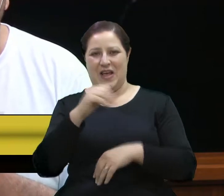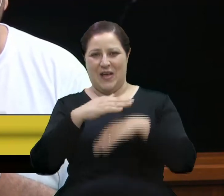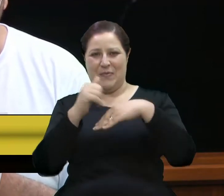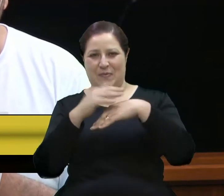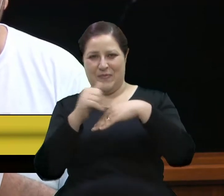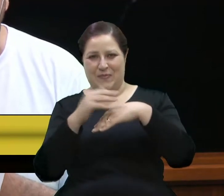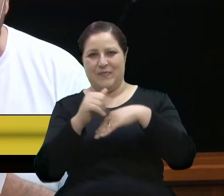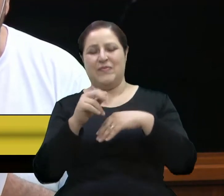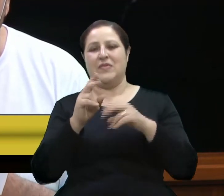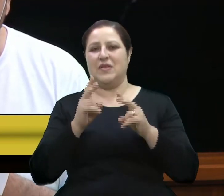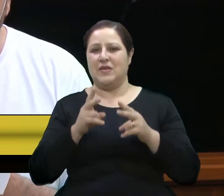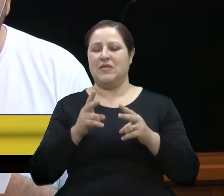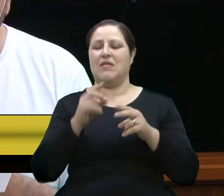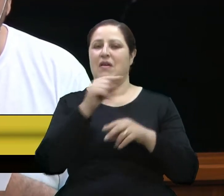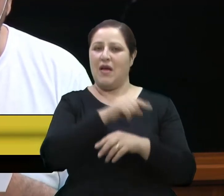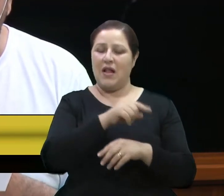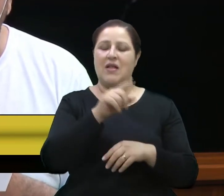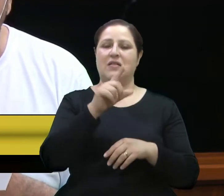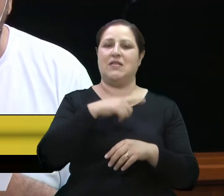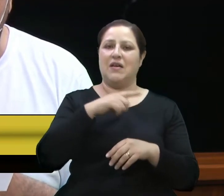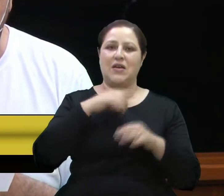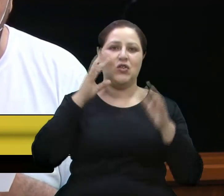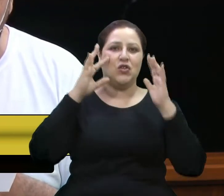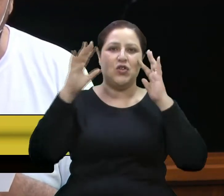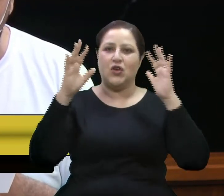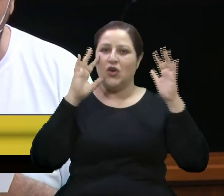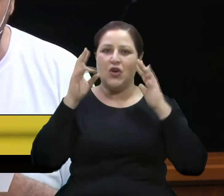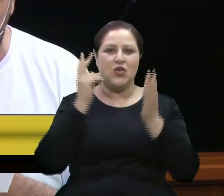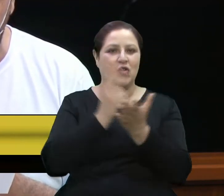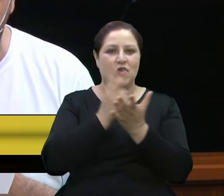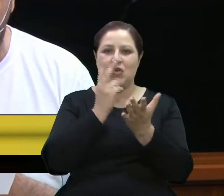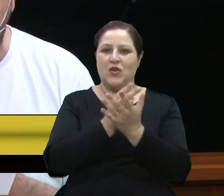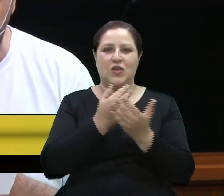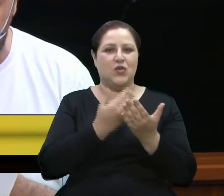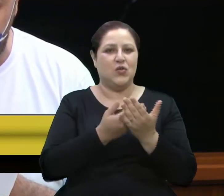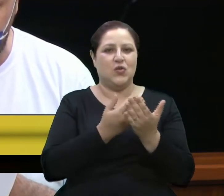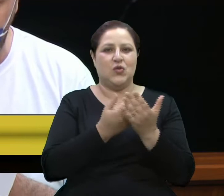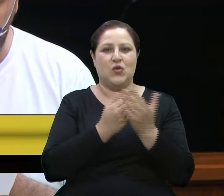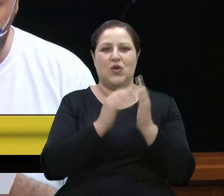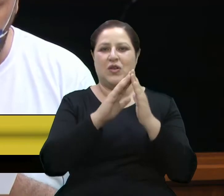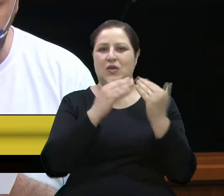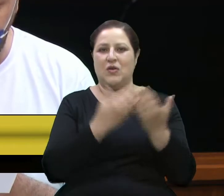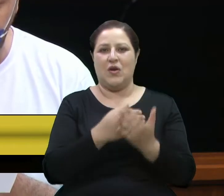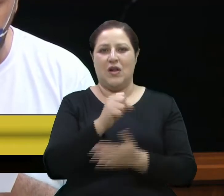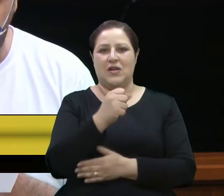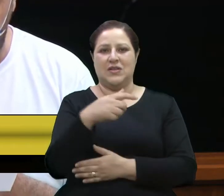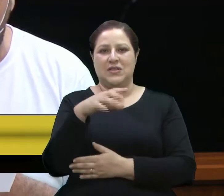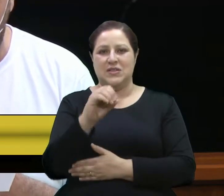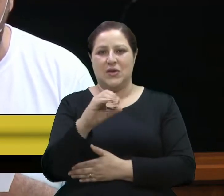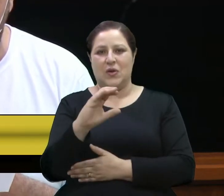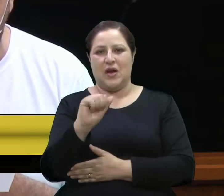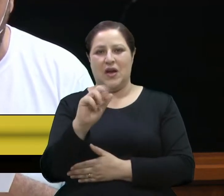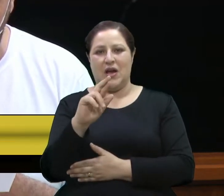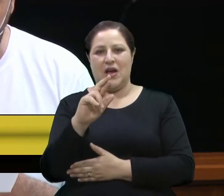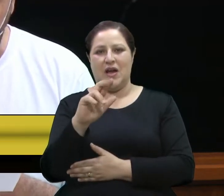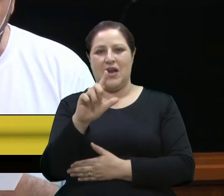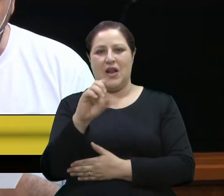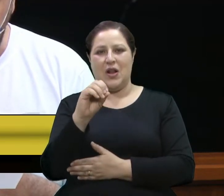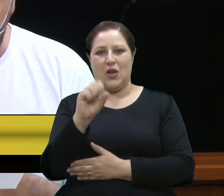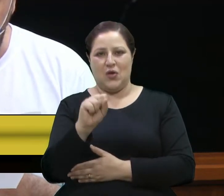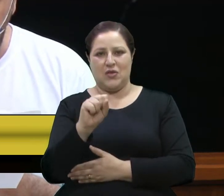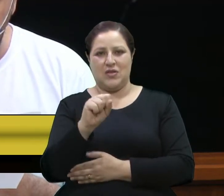estudou no Colégio São Carlos, onde teve a oportunidade de cursar a escola primária, hoje ensino fundamental e inicial.